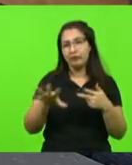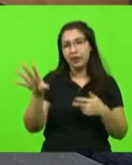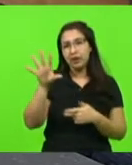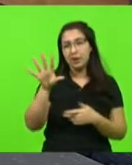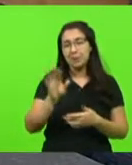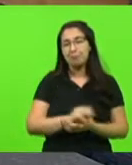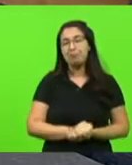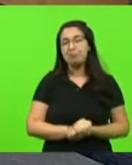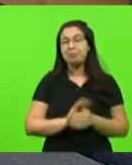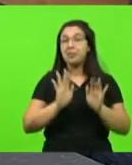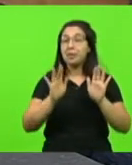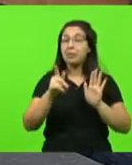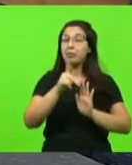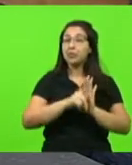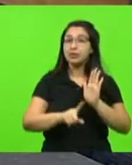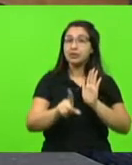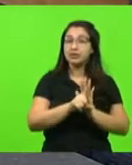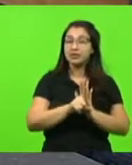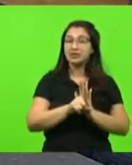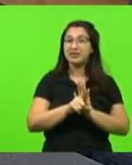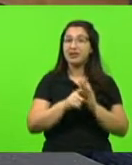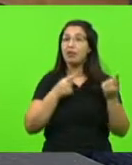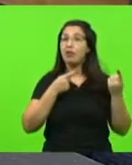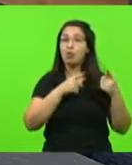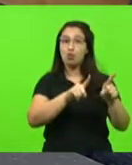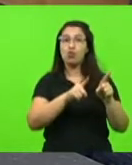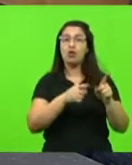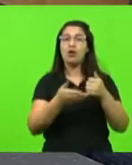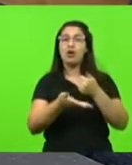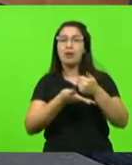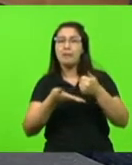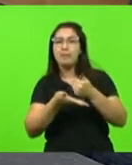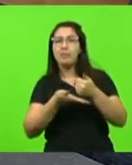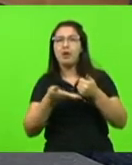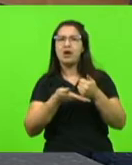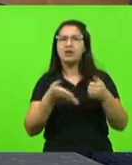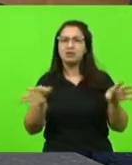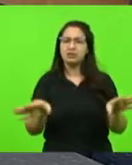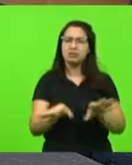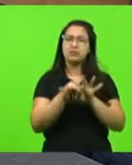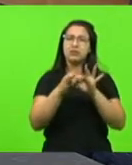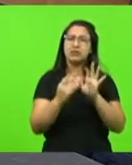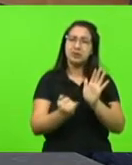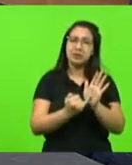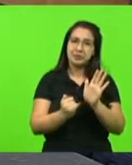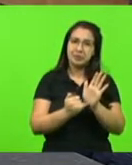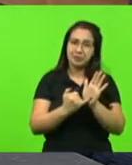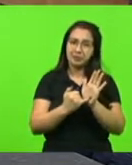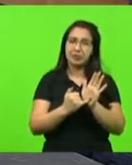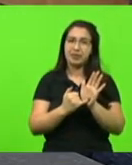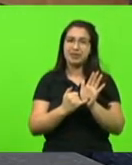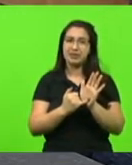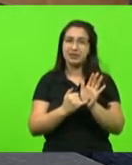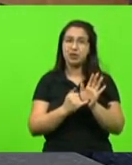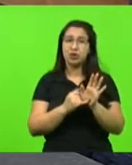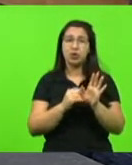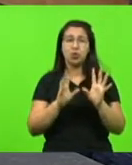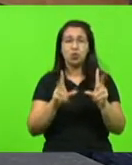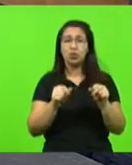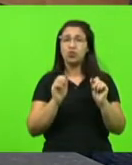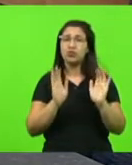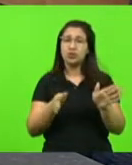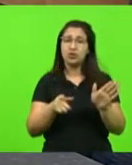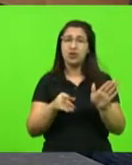o projeto de lei, ele contraria o princípio, novamente, da não vinculação de impostos. Isso tudo está previsto no inciso